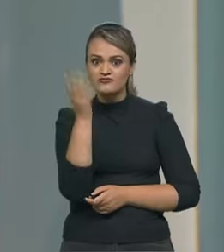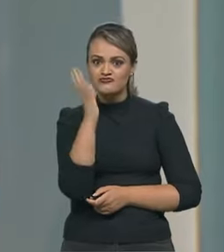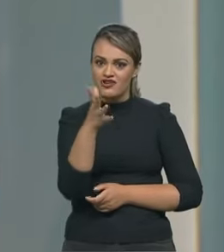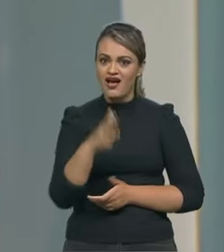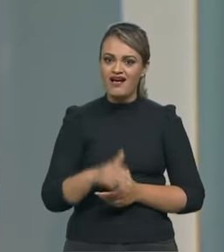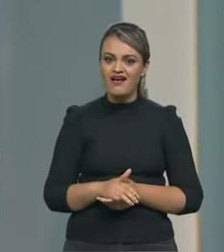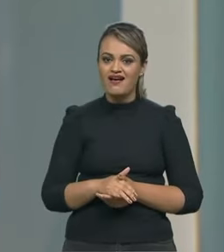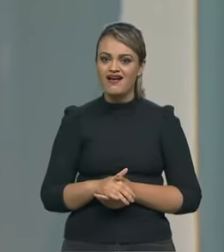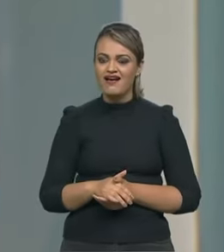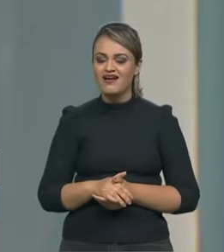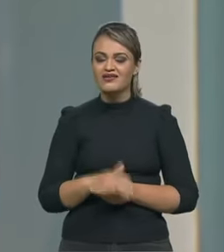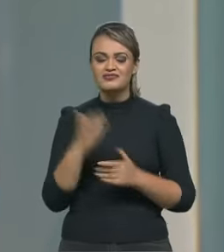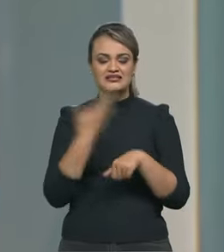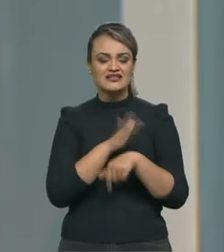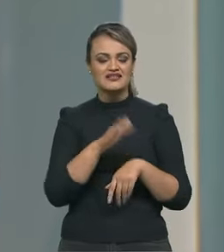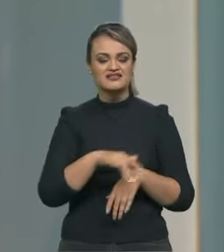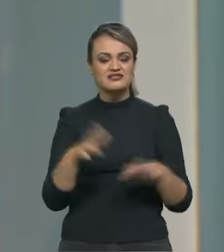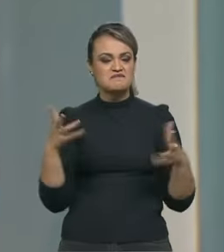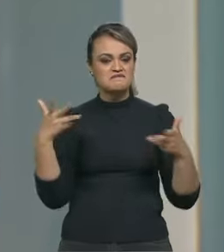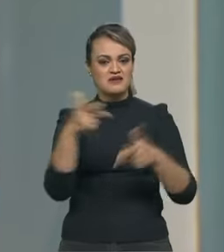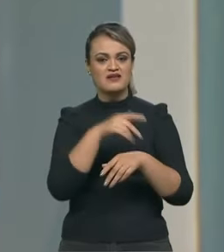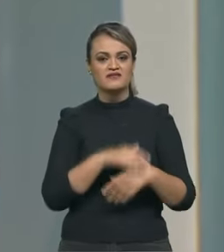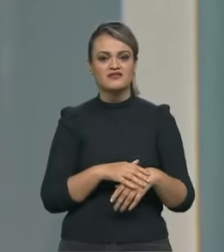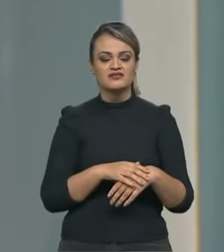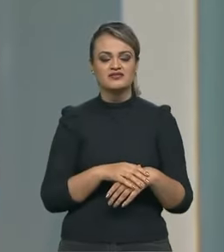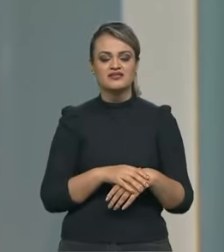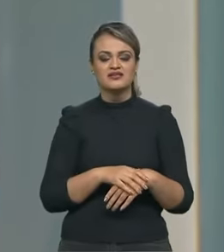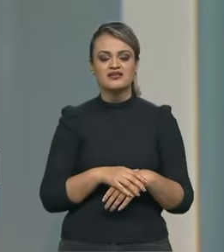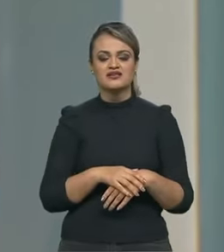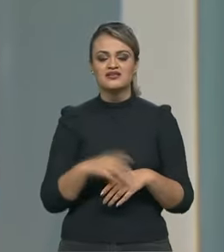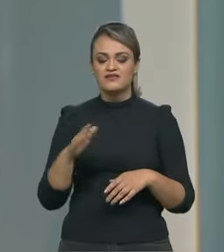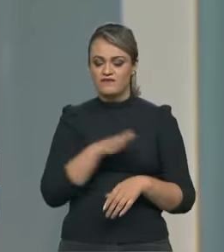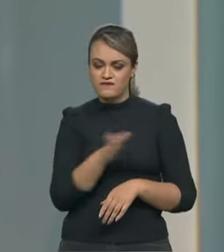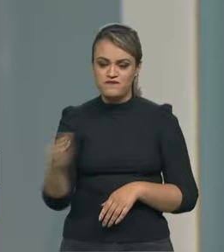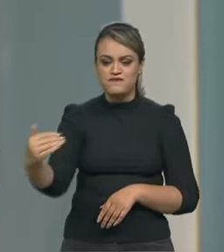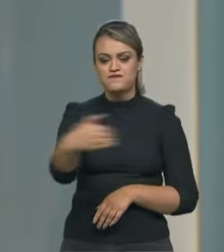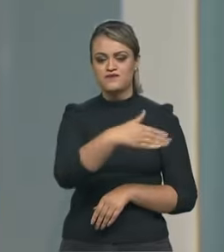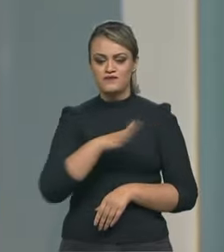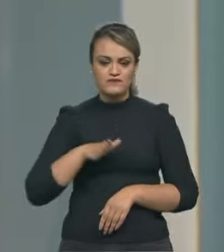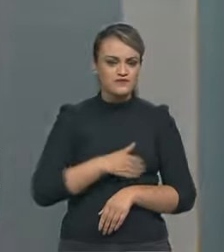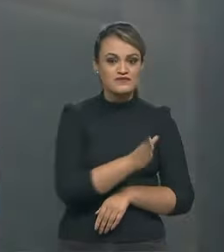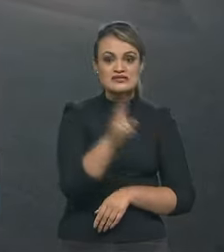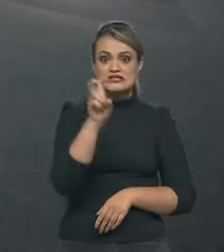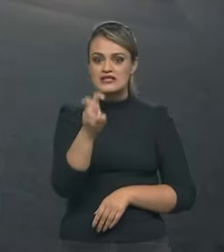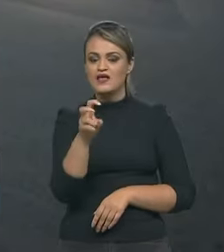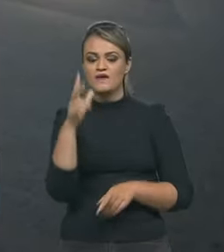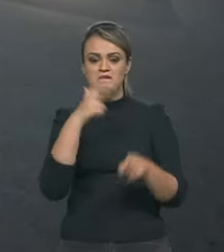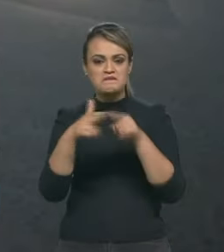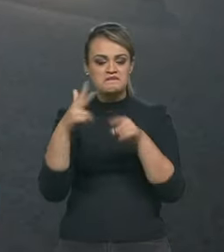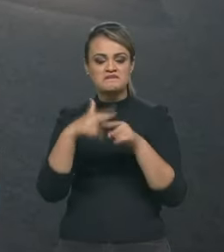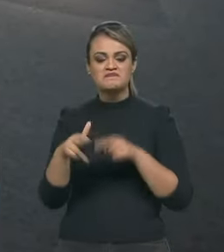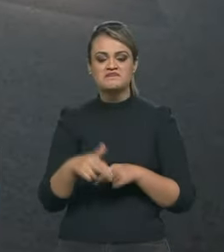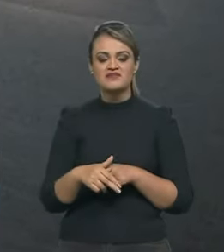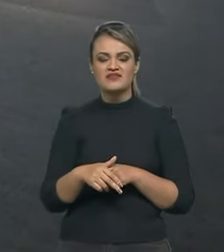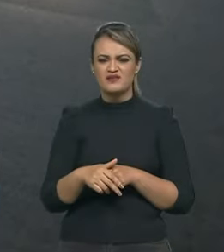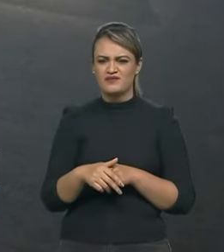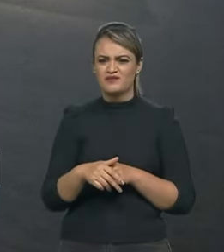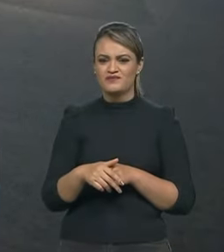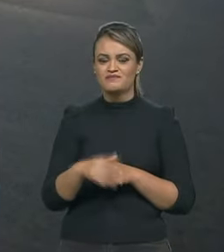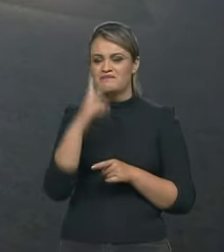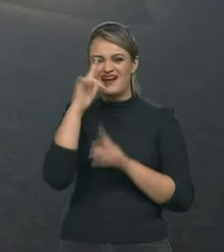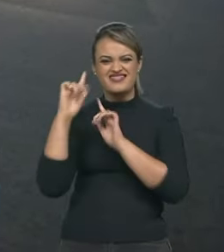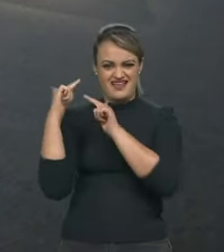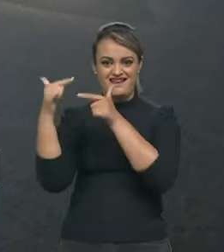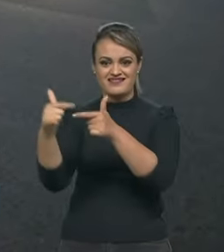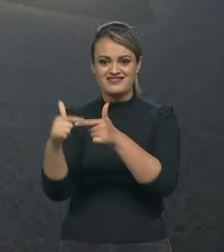prova fantástica decidiu tudo nas últimas cinco voltas foi maravilhoso. O seu legado não é só o que você fez na